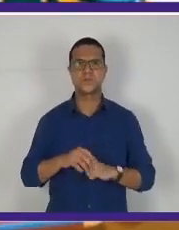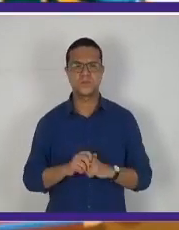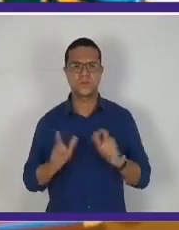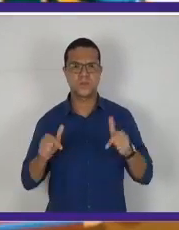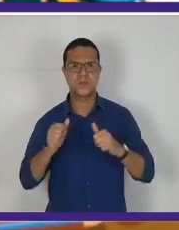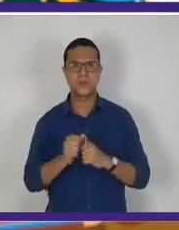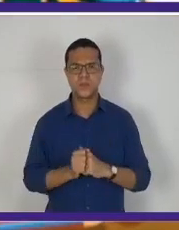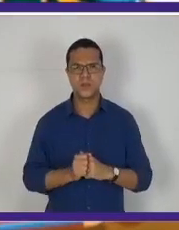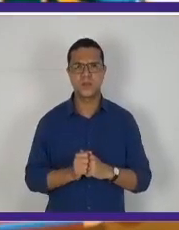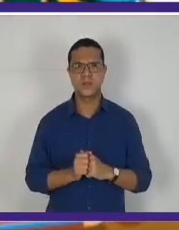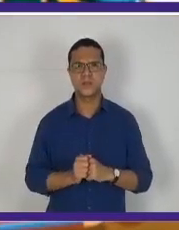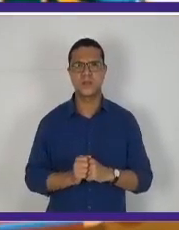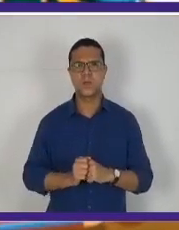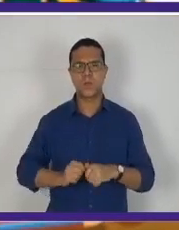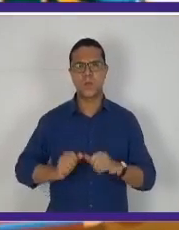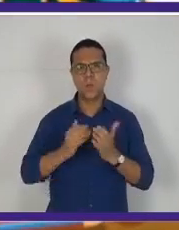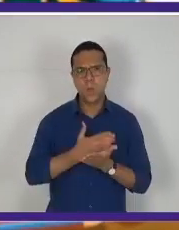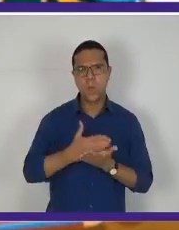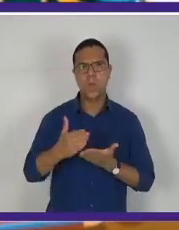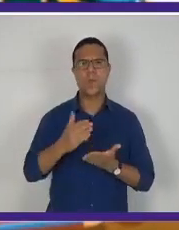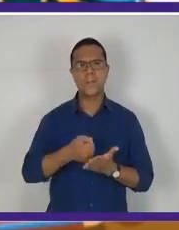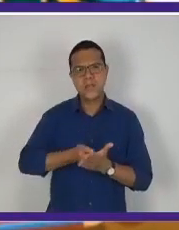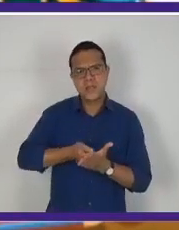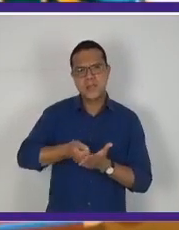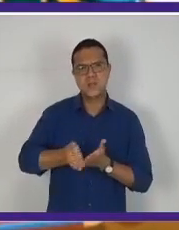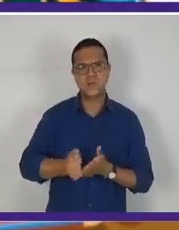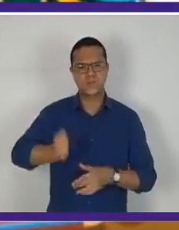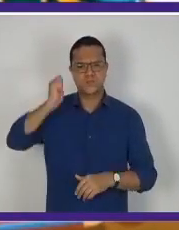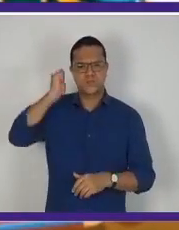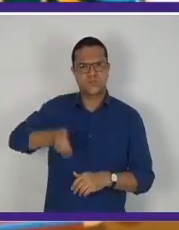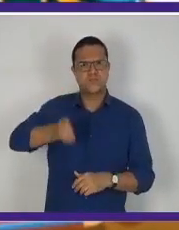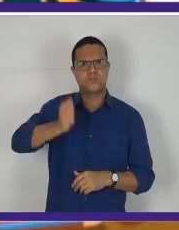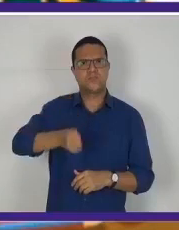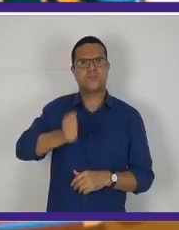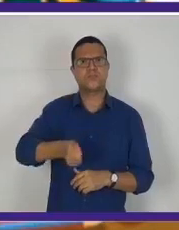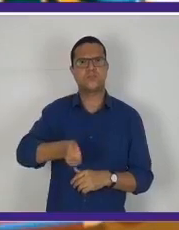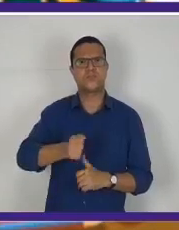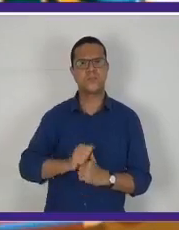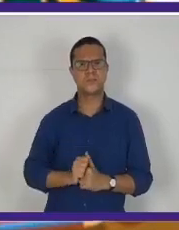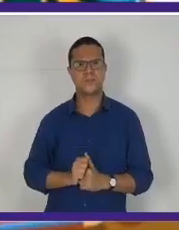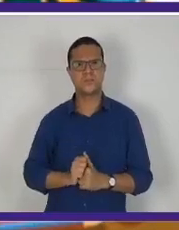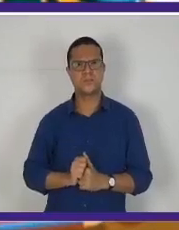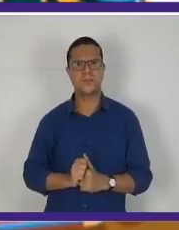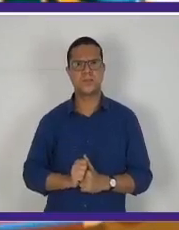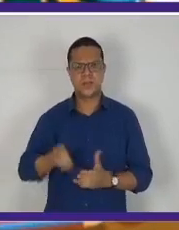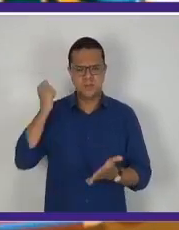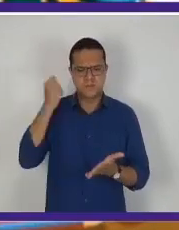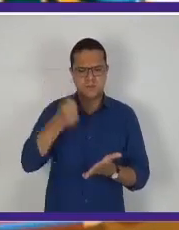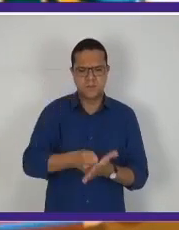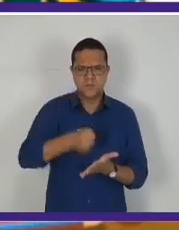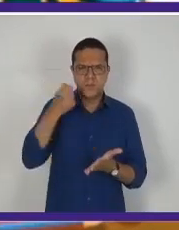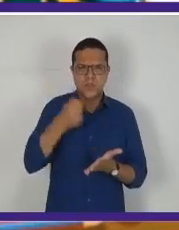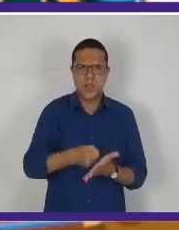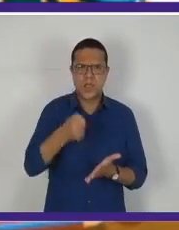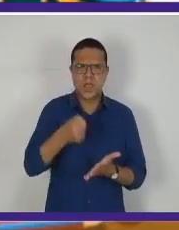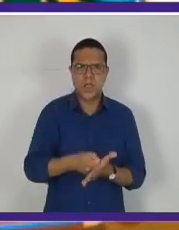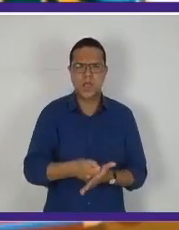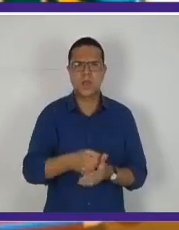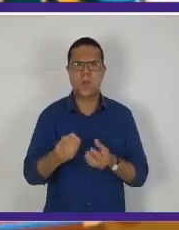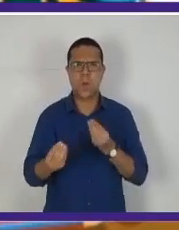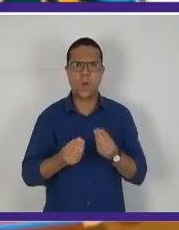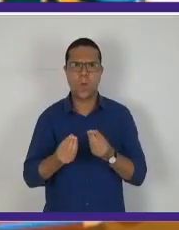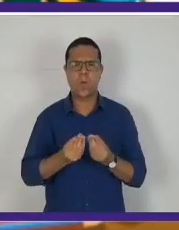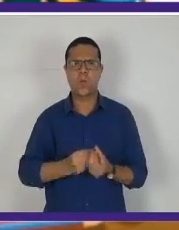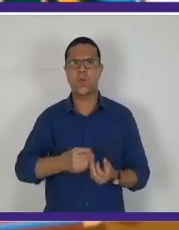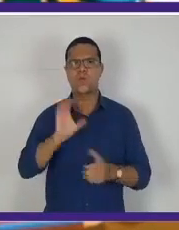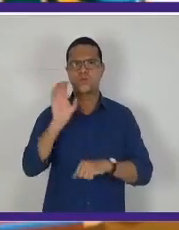ditatorial. Temos aqui, a partir de 1937, uma nova configuração do seu governo, conhecido